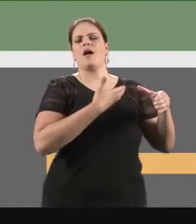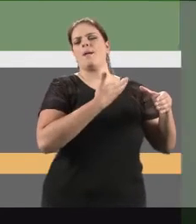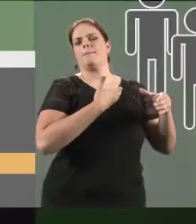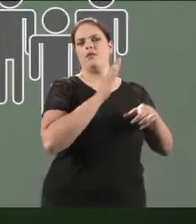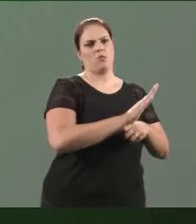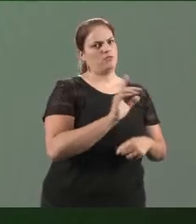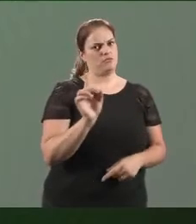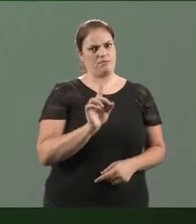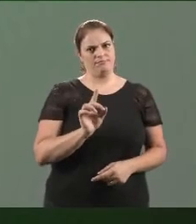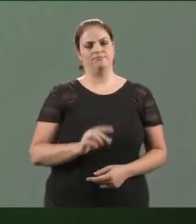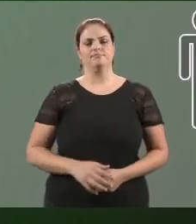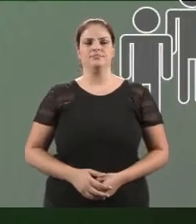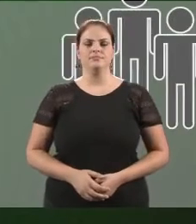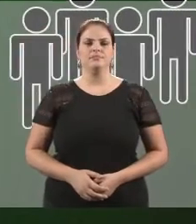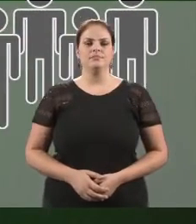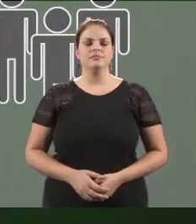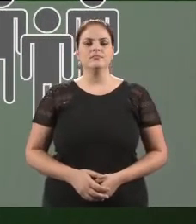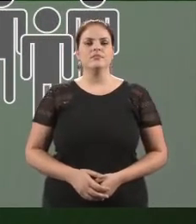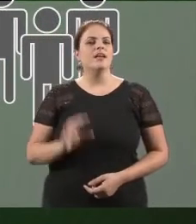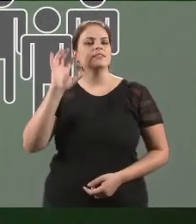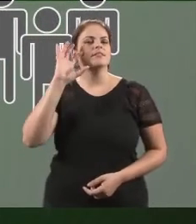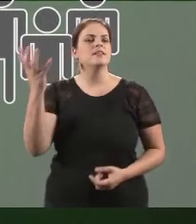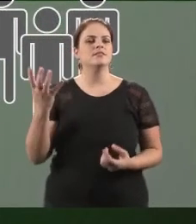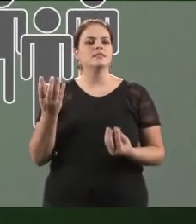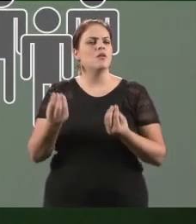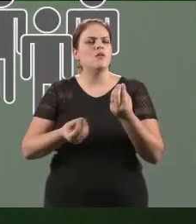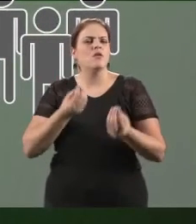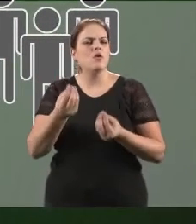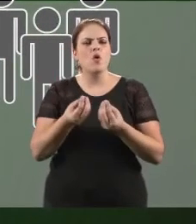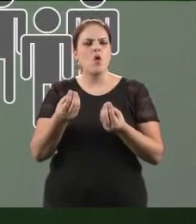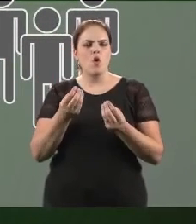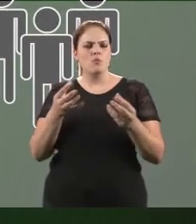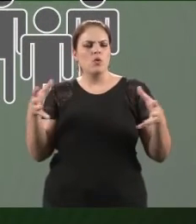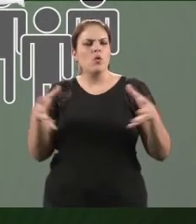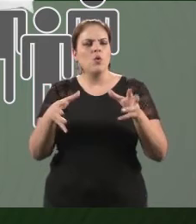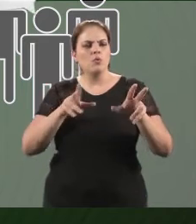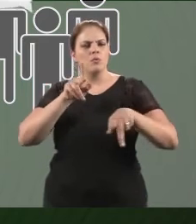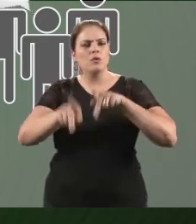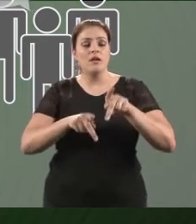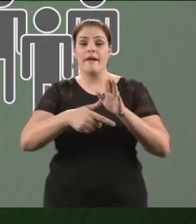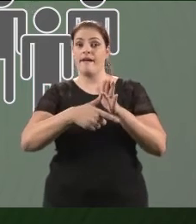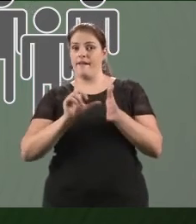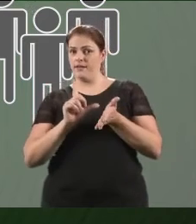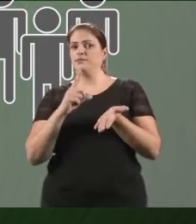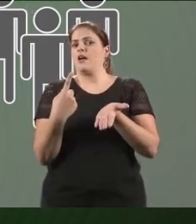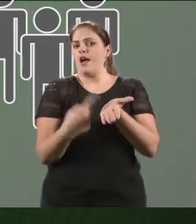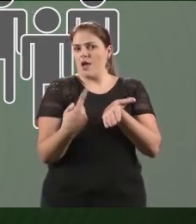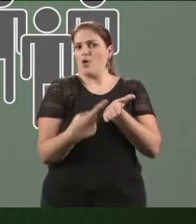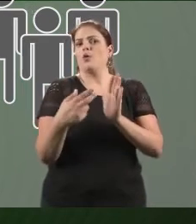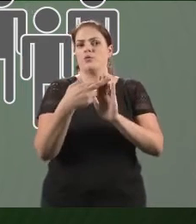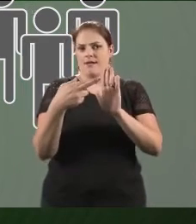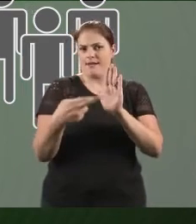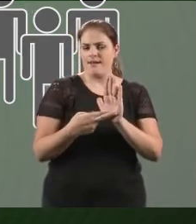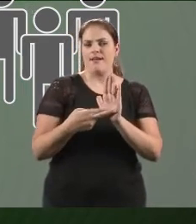específico. A forma como as decisões coletivas são tomadas depende de um acordo prévio, sobre algumas